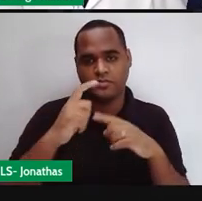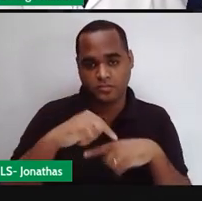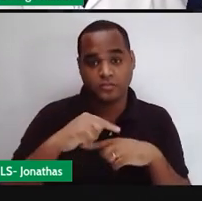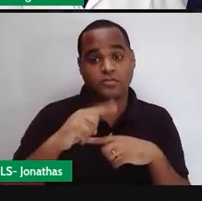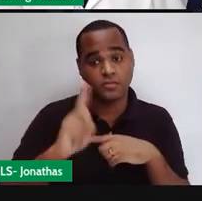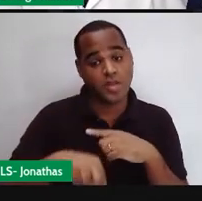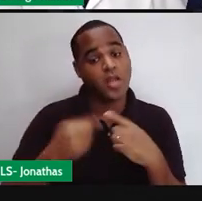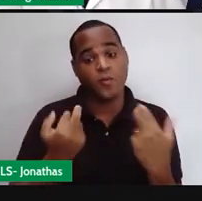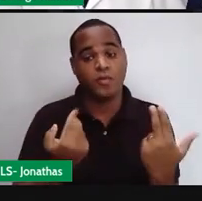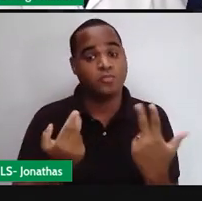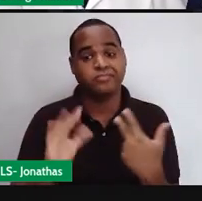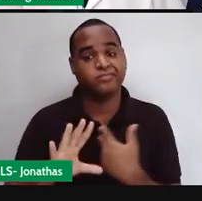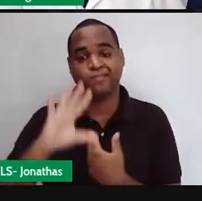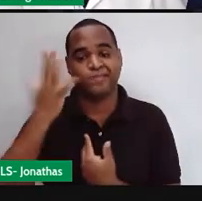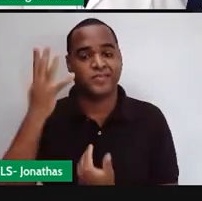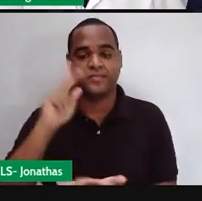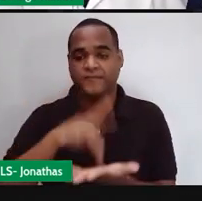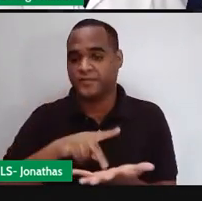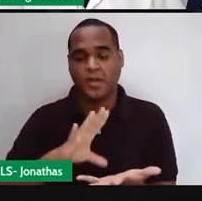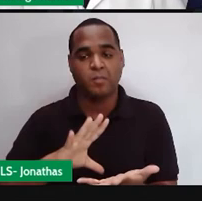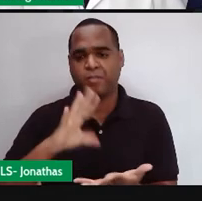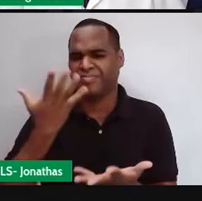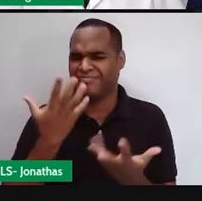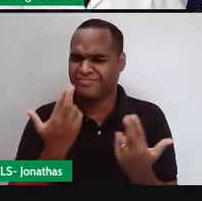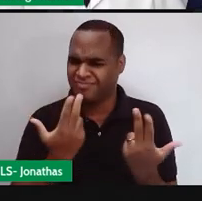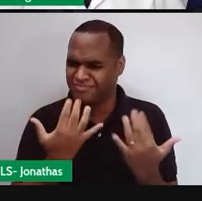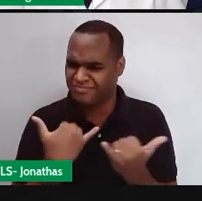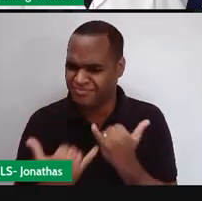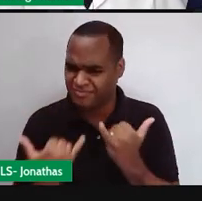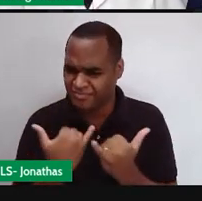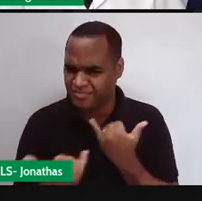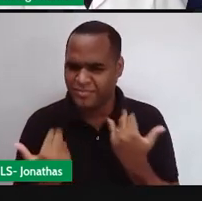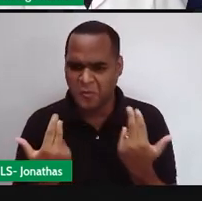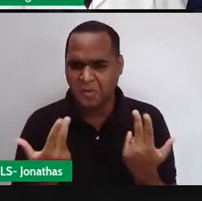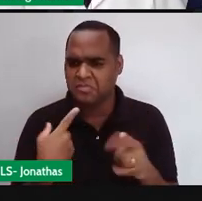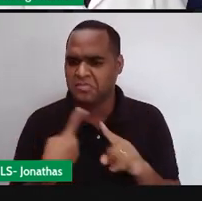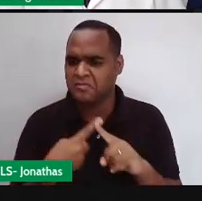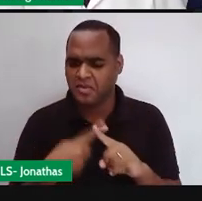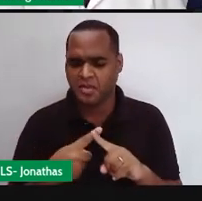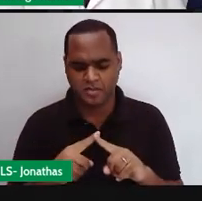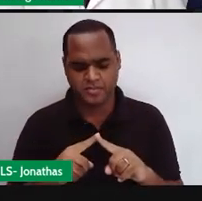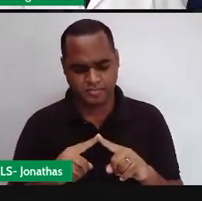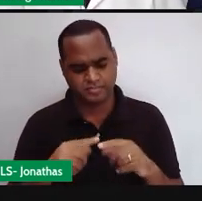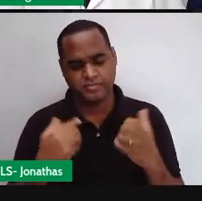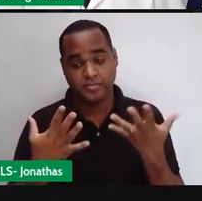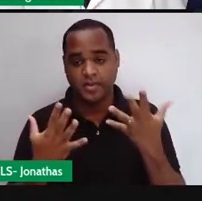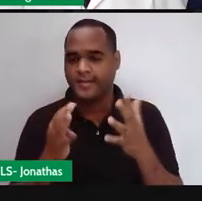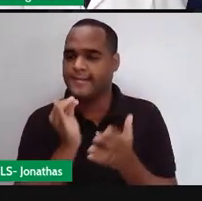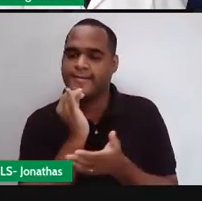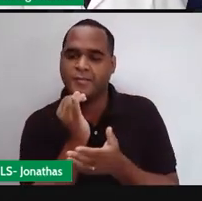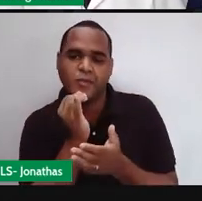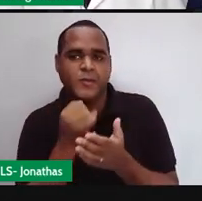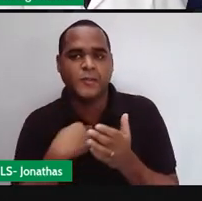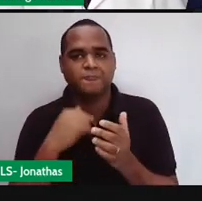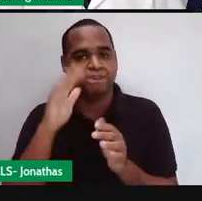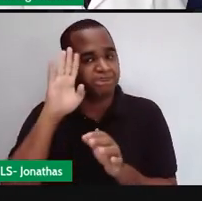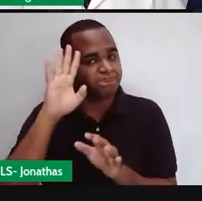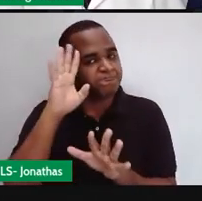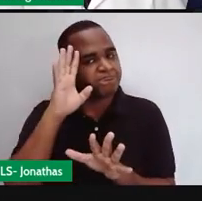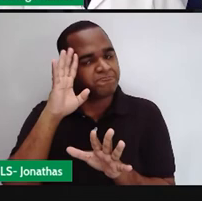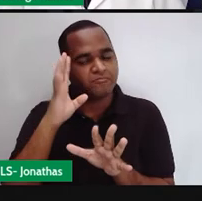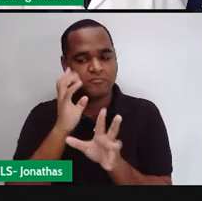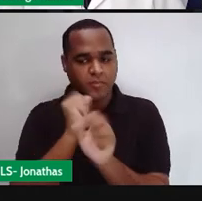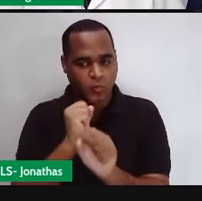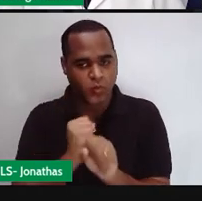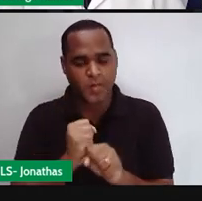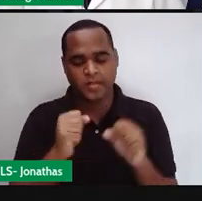a mesma coisa. A mesma coisa professor. A mesma coisa. Só que enquanto eu estou medindo esses ângulos